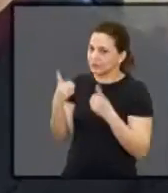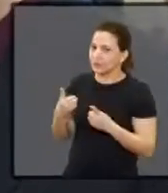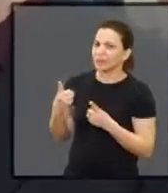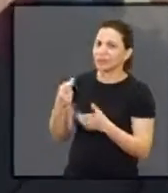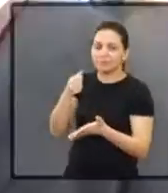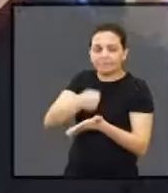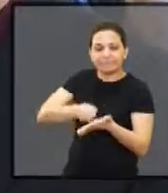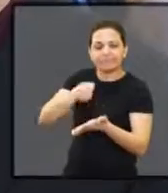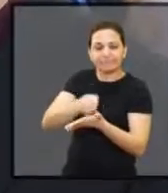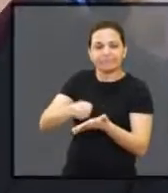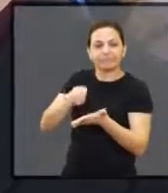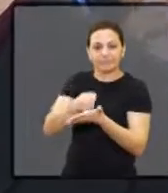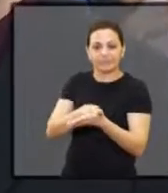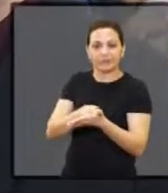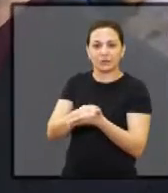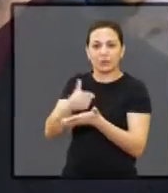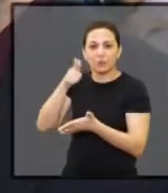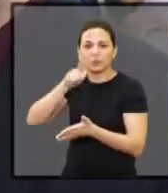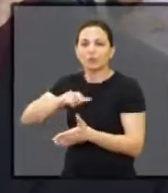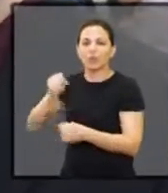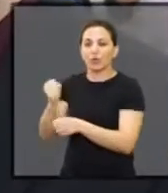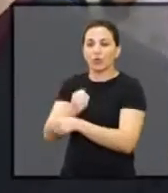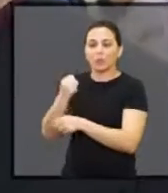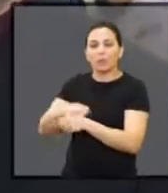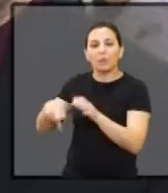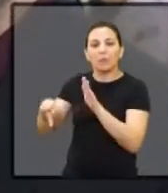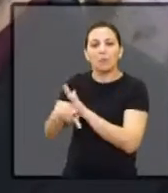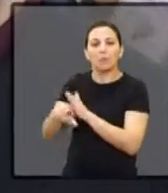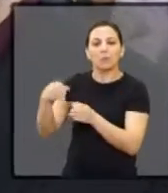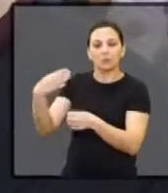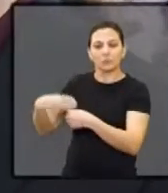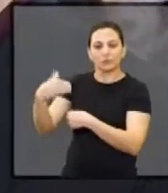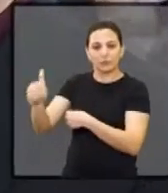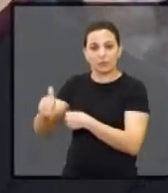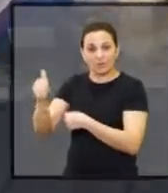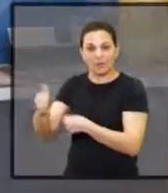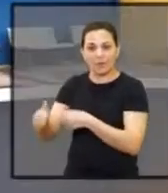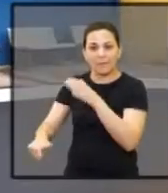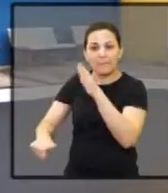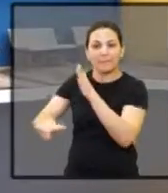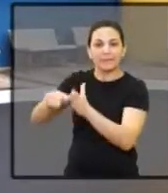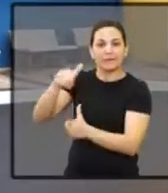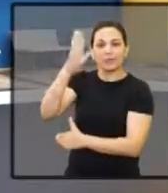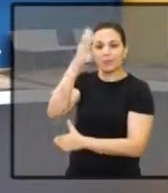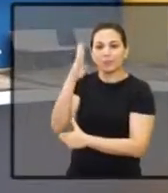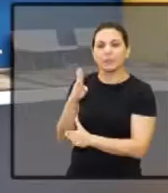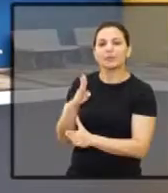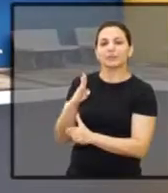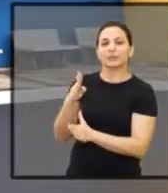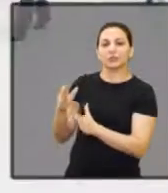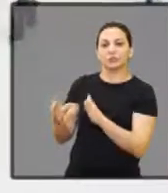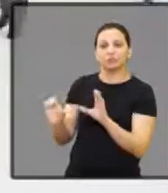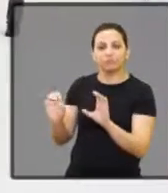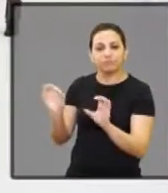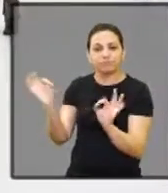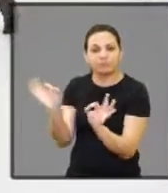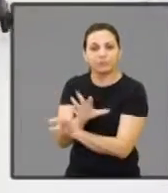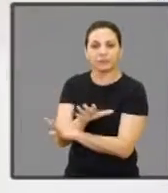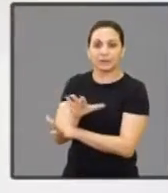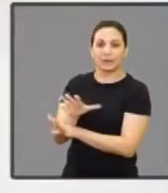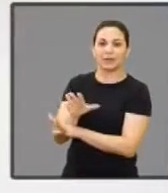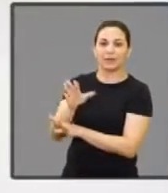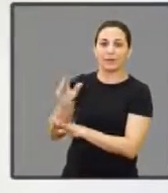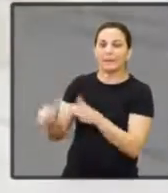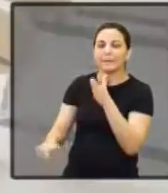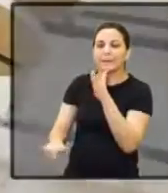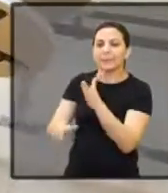abraçamos, pegamos isso debaixo do braço para conseguir essa obra para o município, tanto é que essa é a primeira obra do Brasil a ficar pronta, a